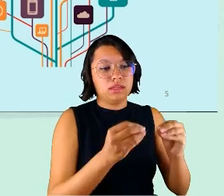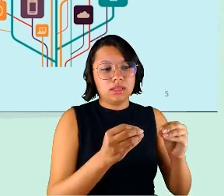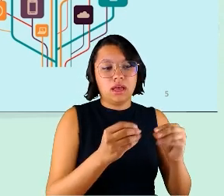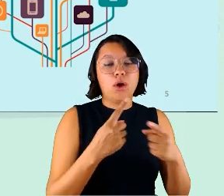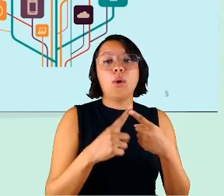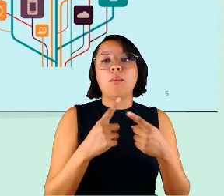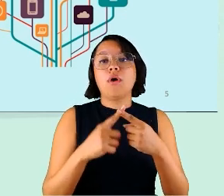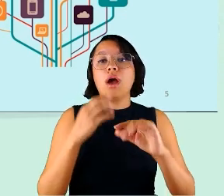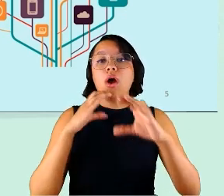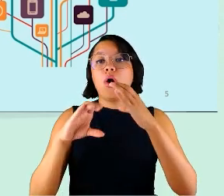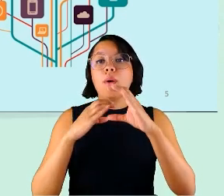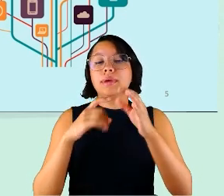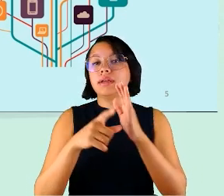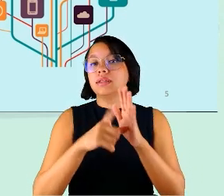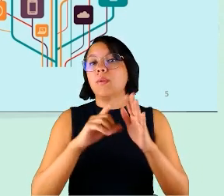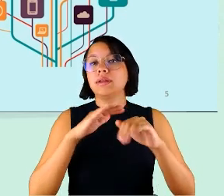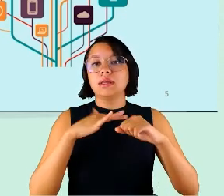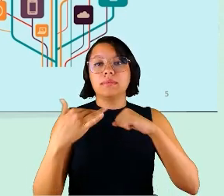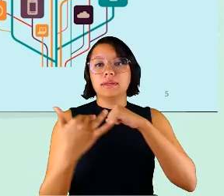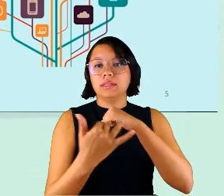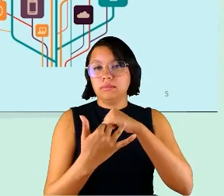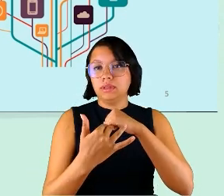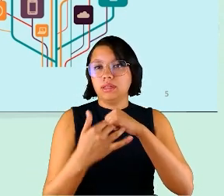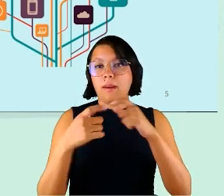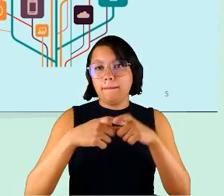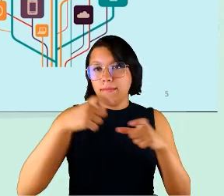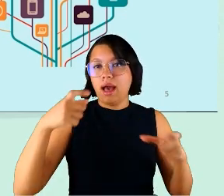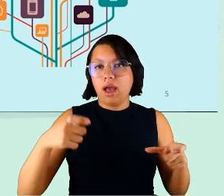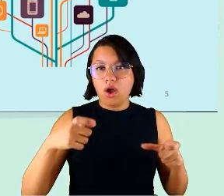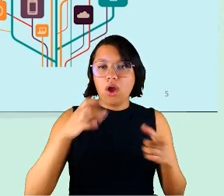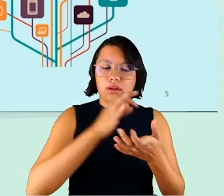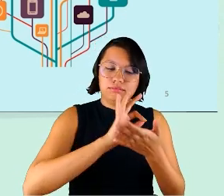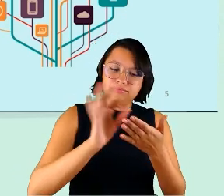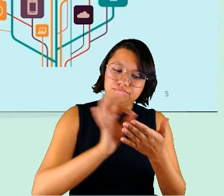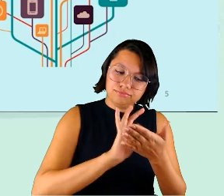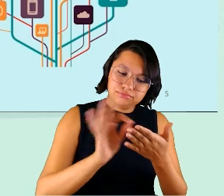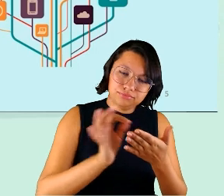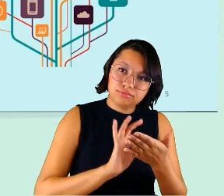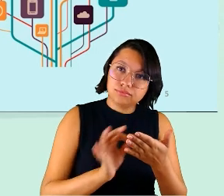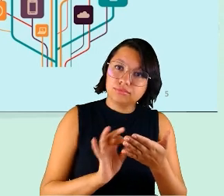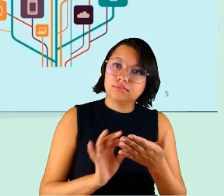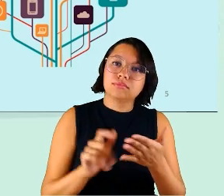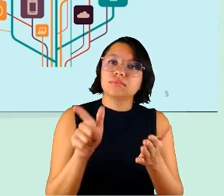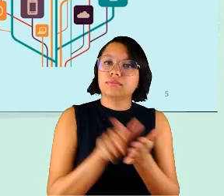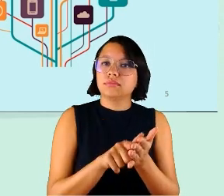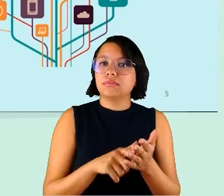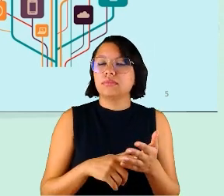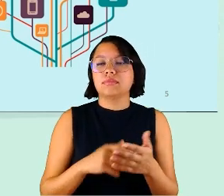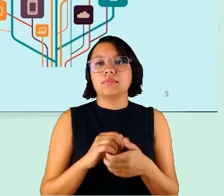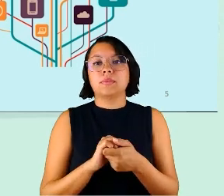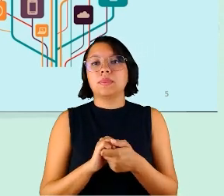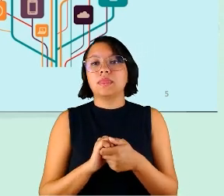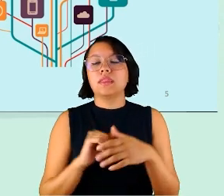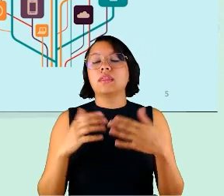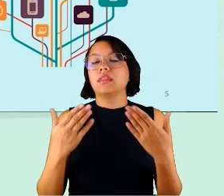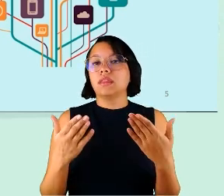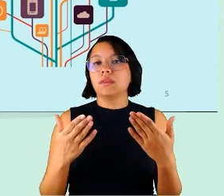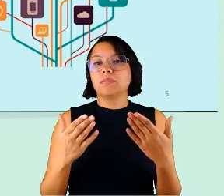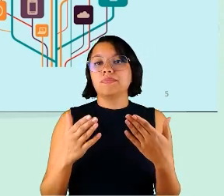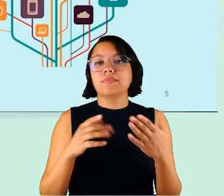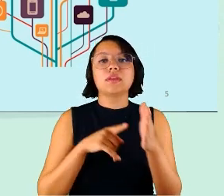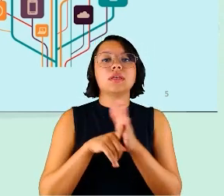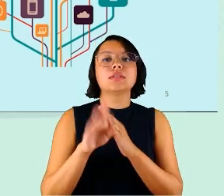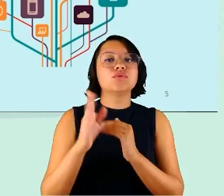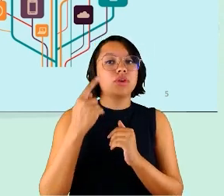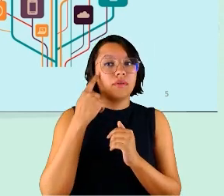comunicação antes da pandemia ainda se dava predominantemente por escrito. Então, assim, a questão, já vi aqui que alguém